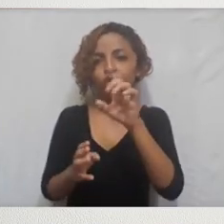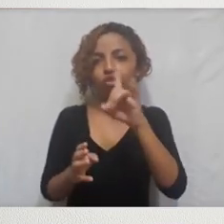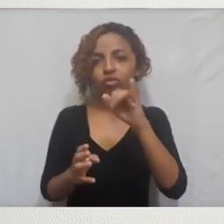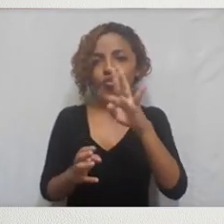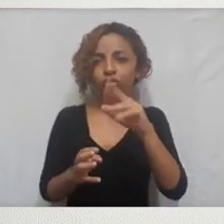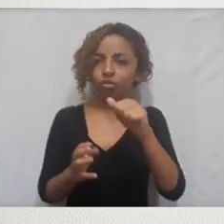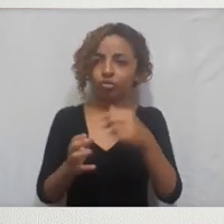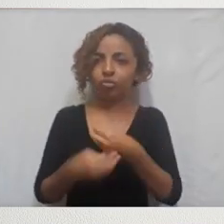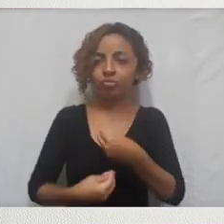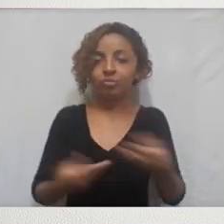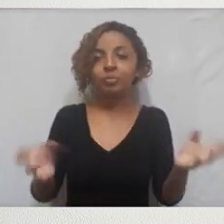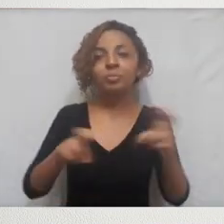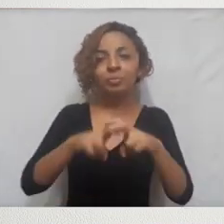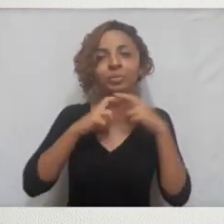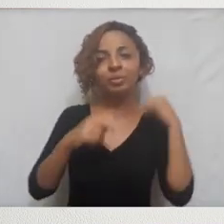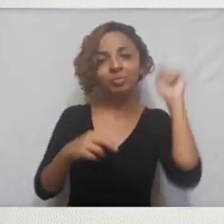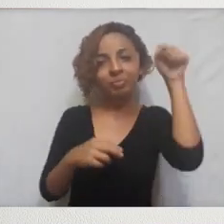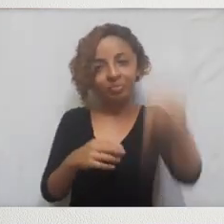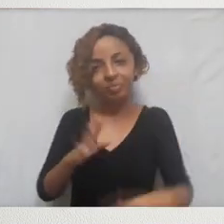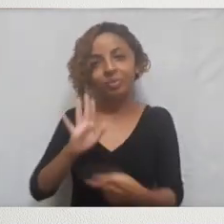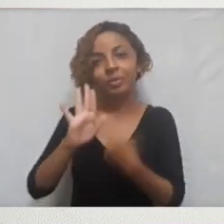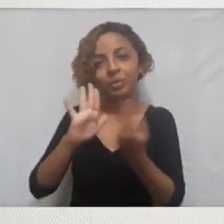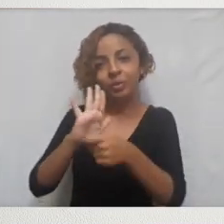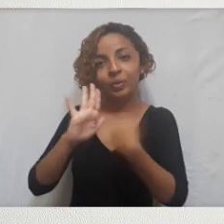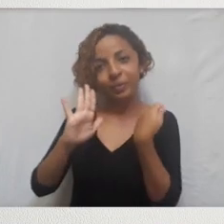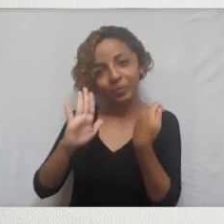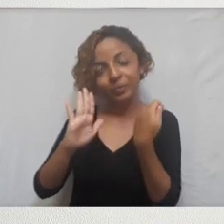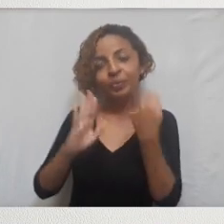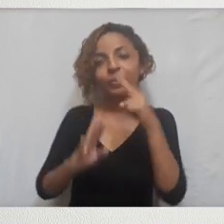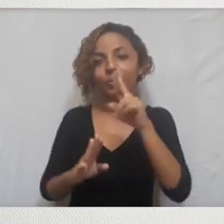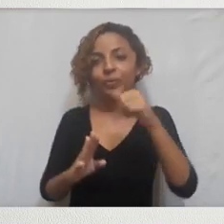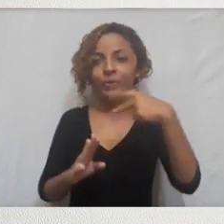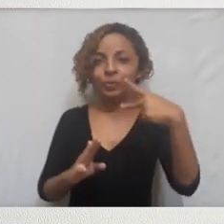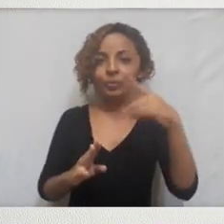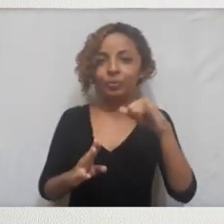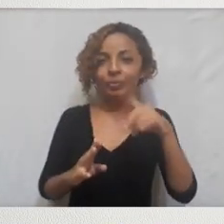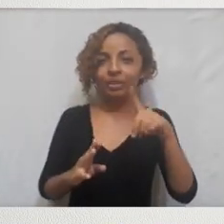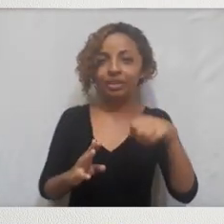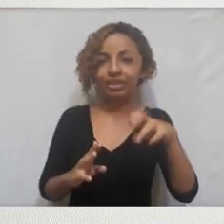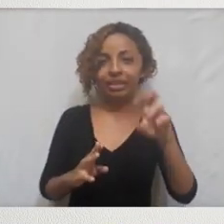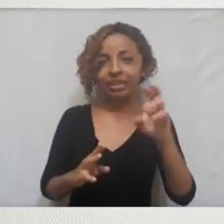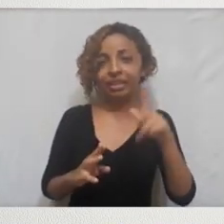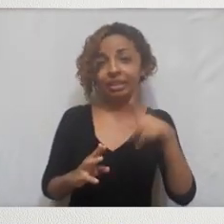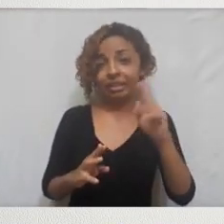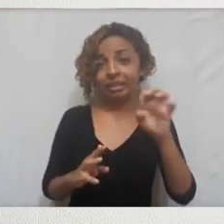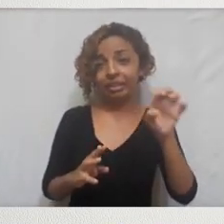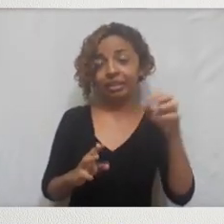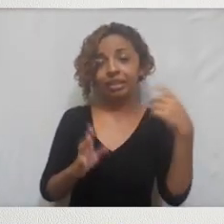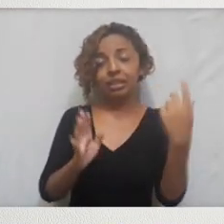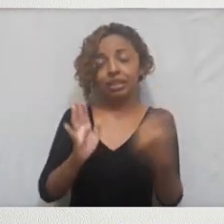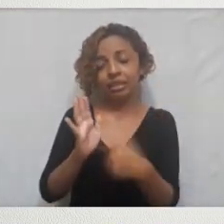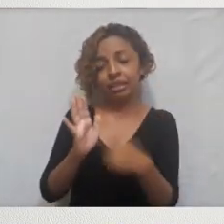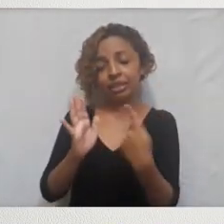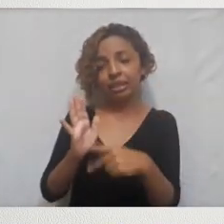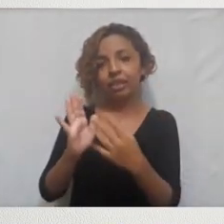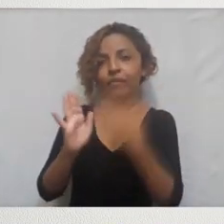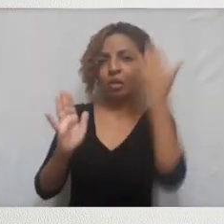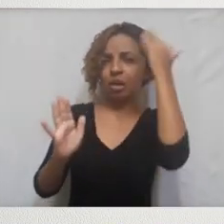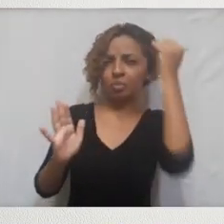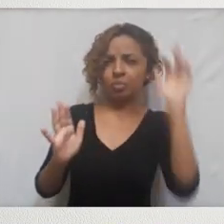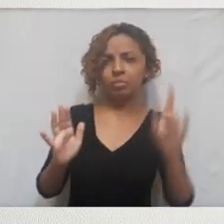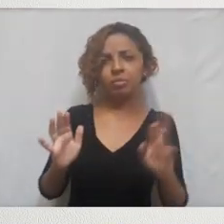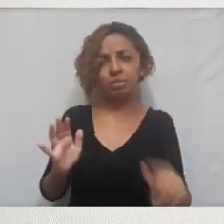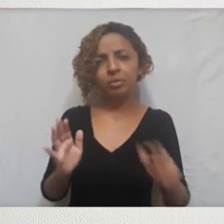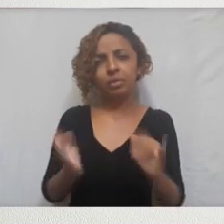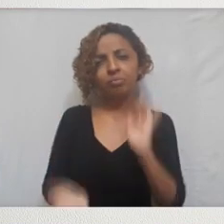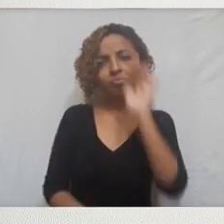queria trazer aqui para o canal o John Updike, é um grande escritor realmente, num livro meio lado B dele assim, não é dos grandes mais